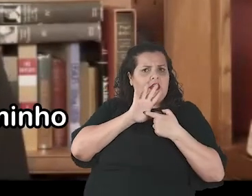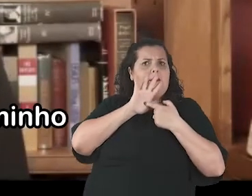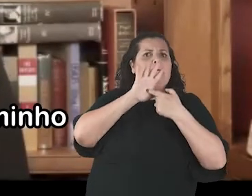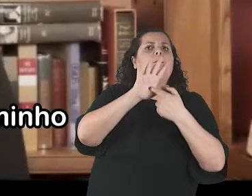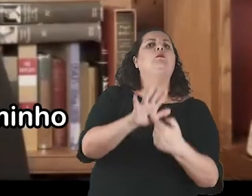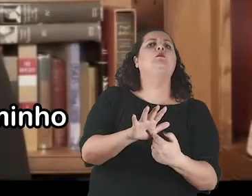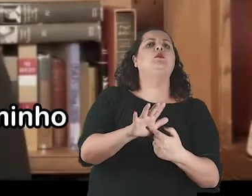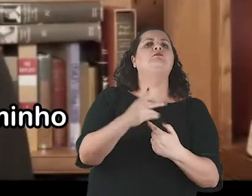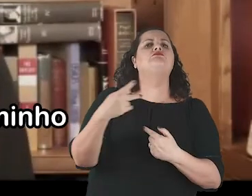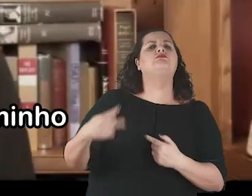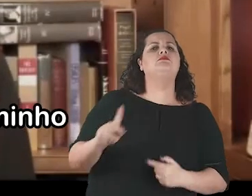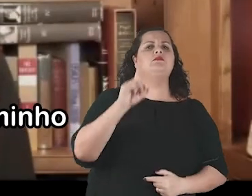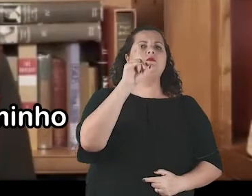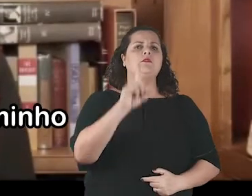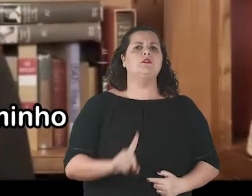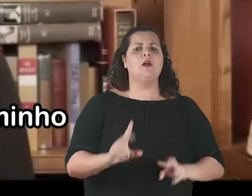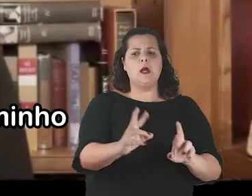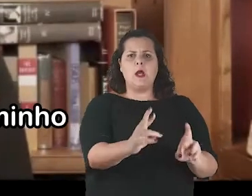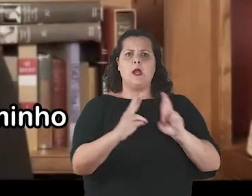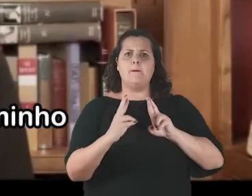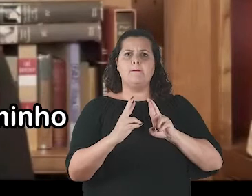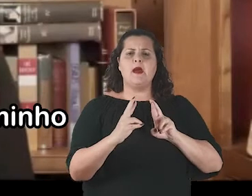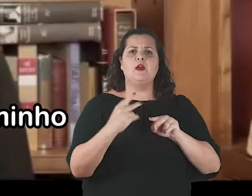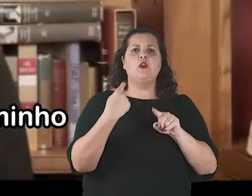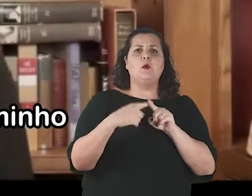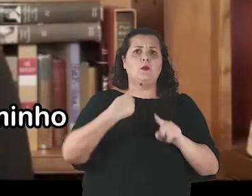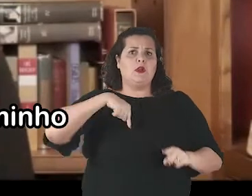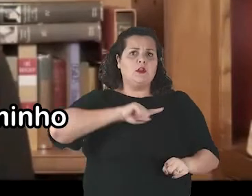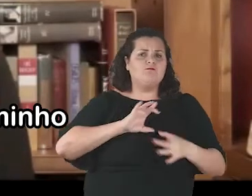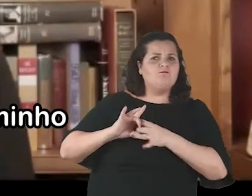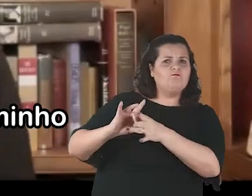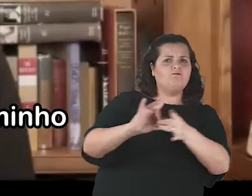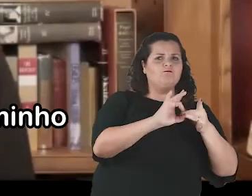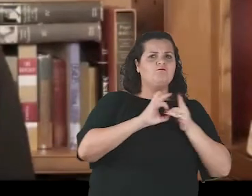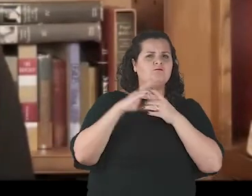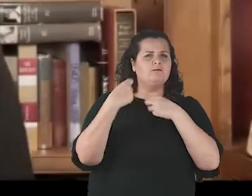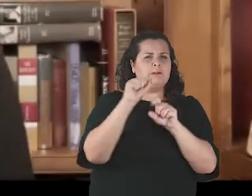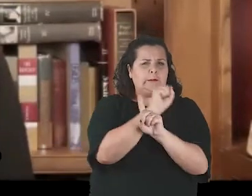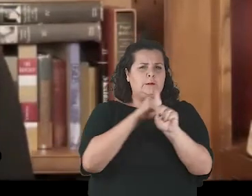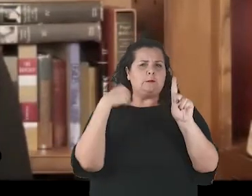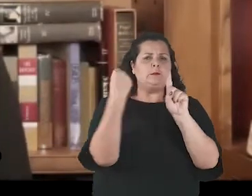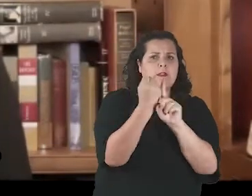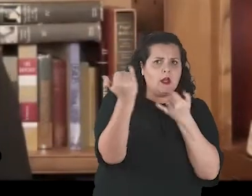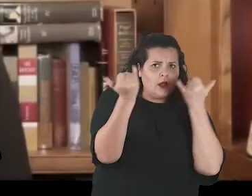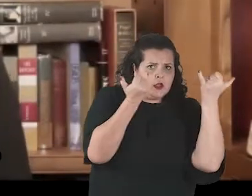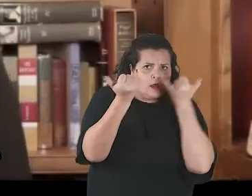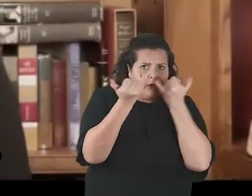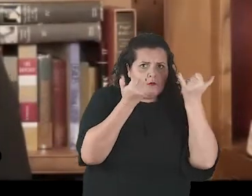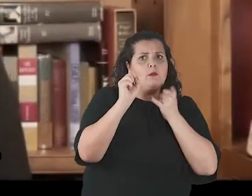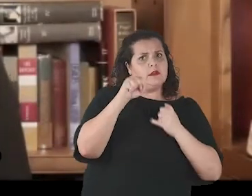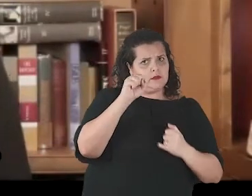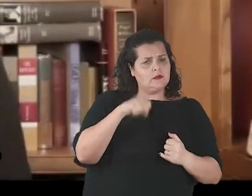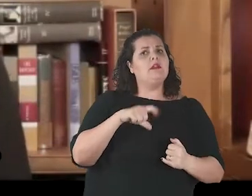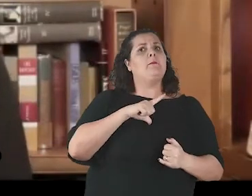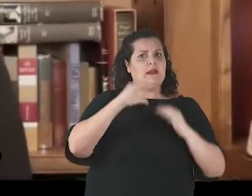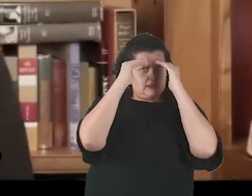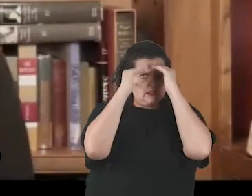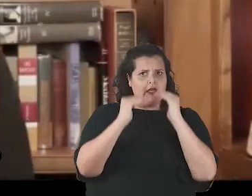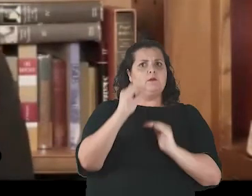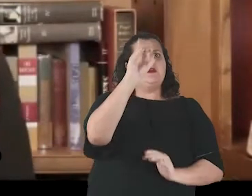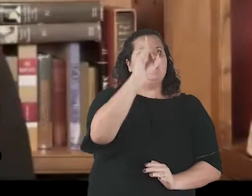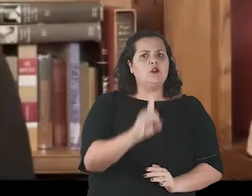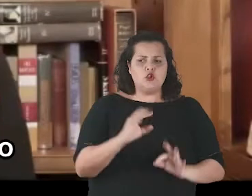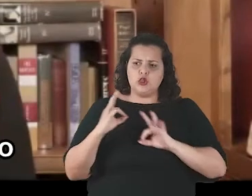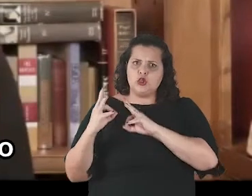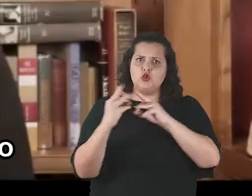nossas crianças podem abrir caminho e acender faróis que o resto de nós com toda certeza vai